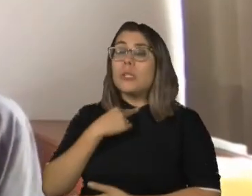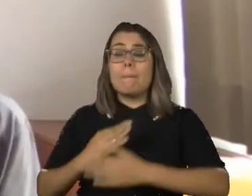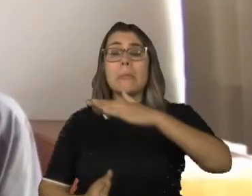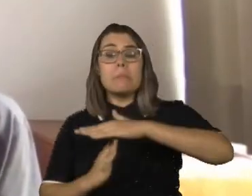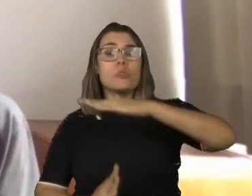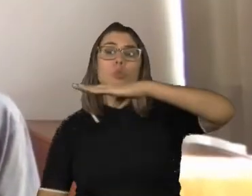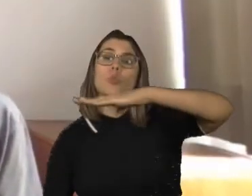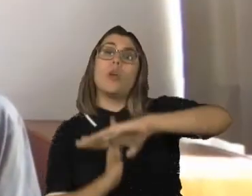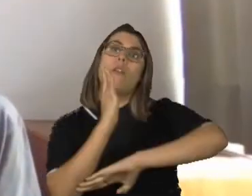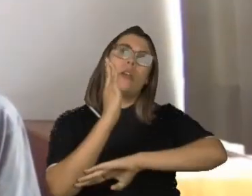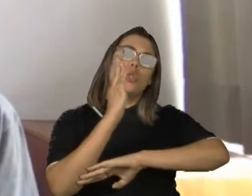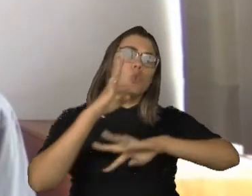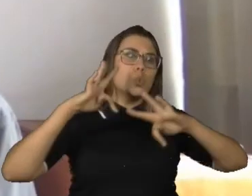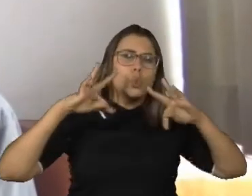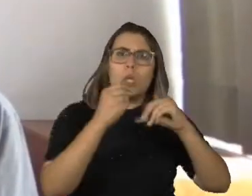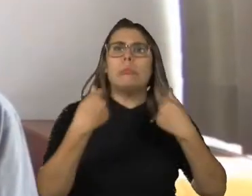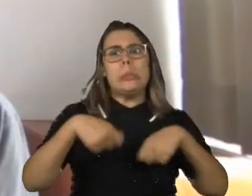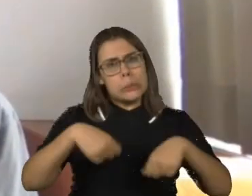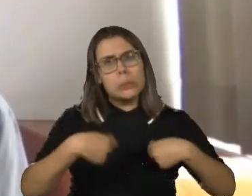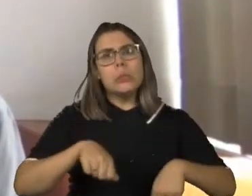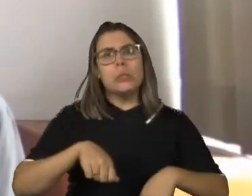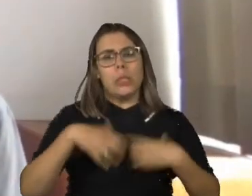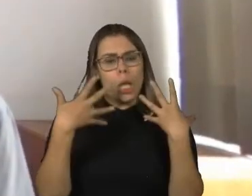Ninguém pode ficar para trás.